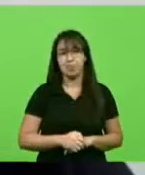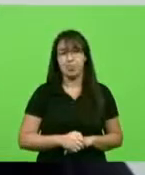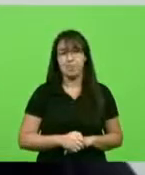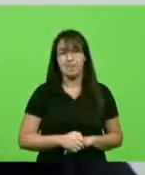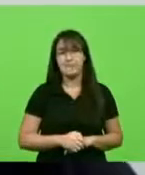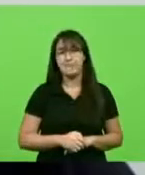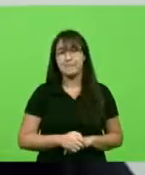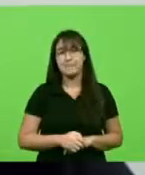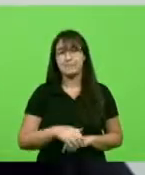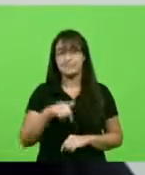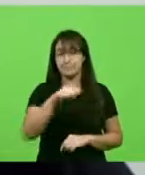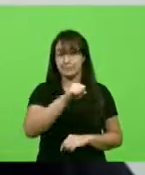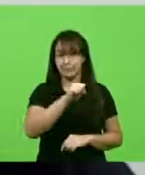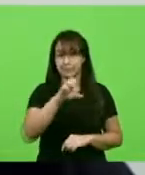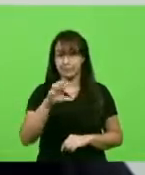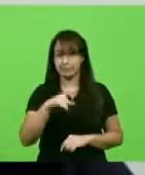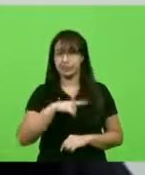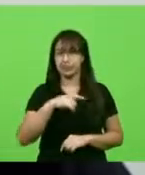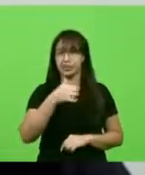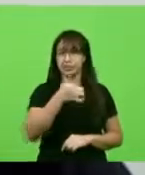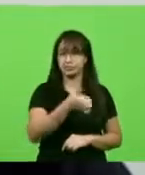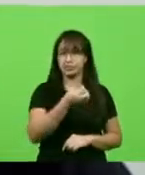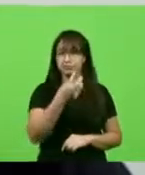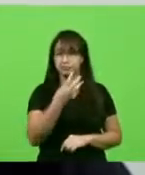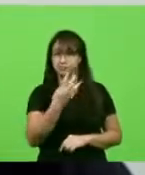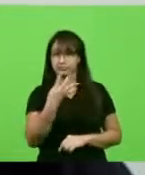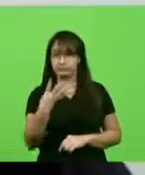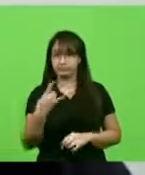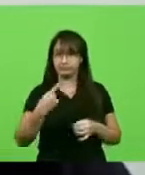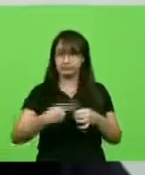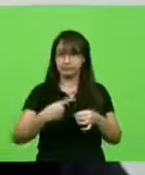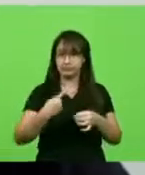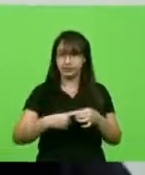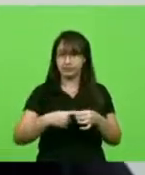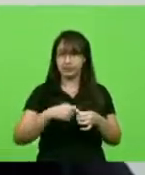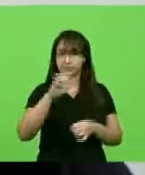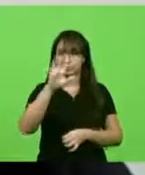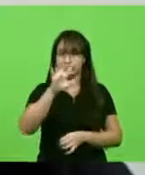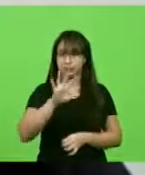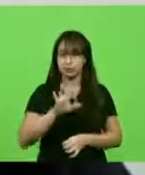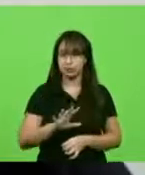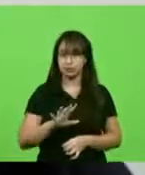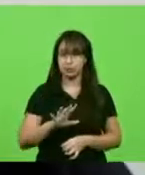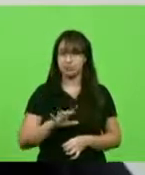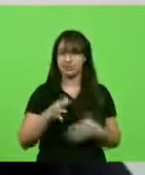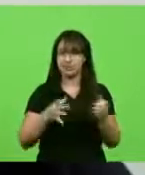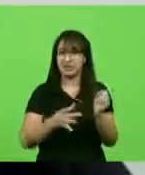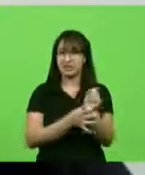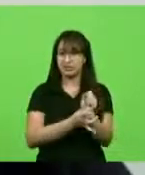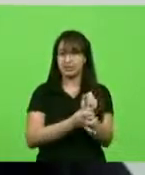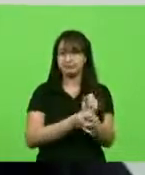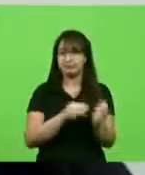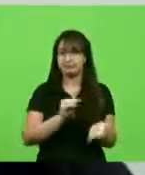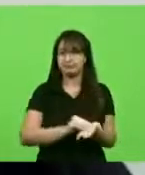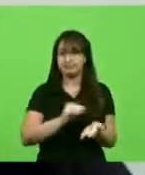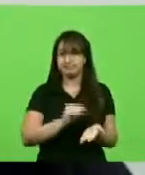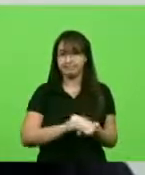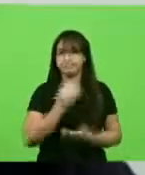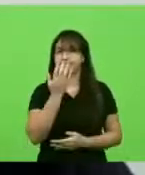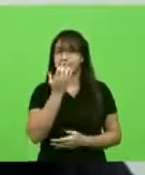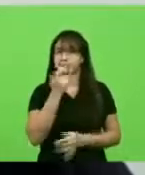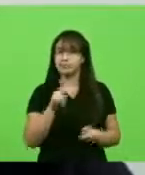Santa Catarina tem 134 municípios no mapa da insegurança alimentar e nutricional.